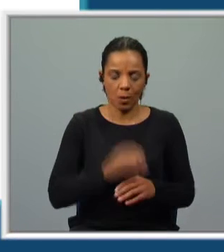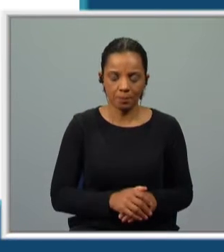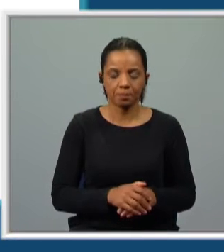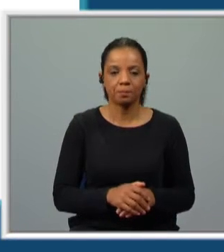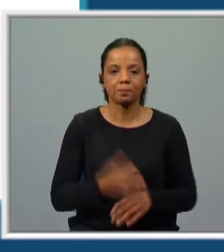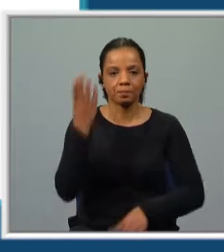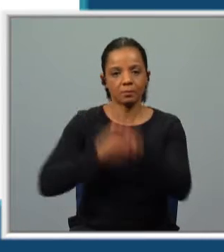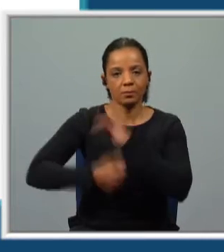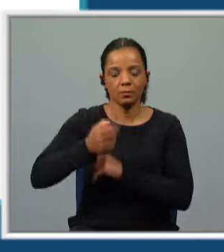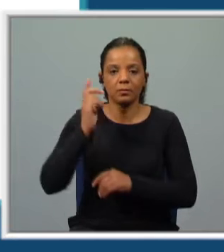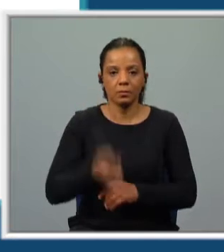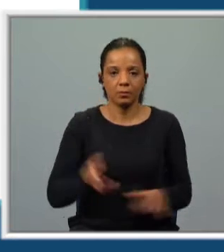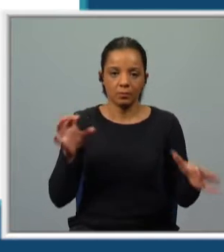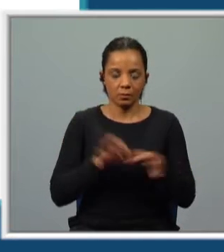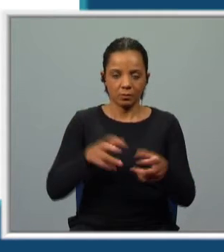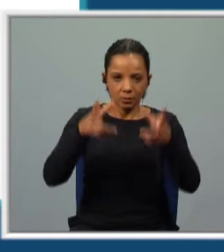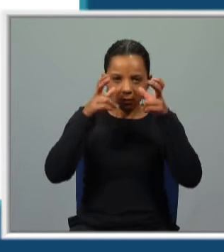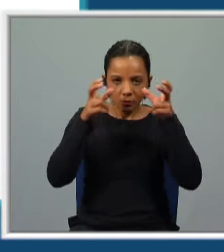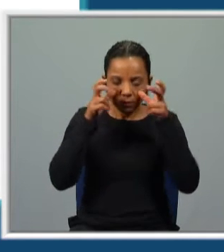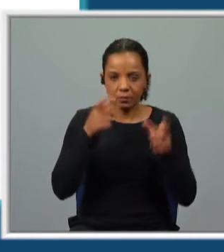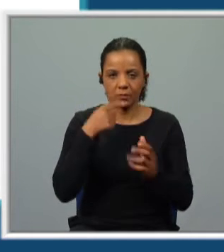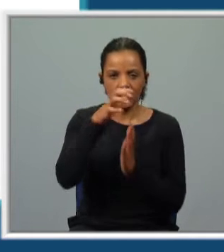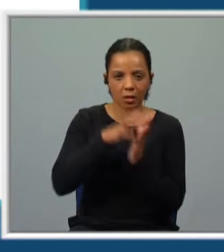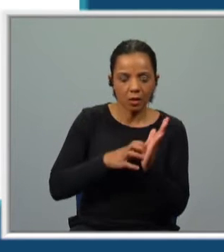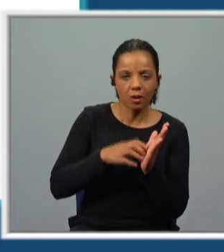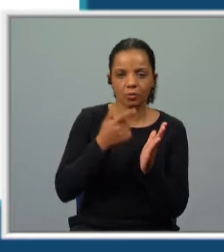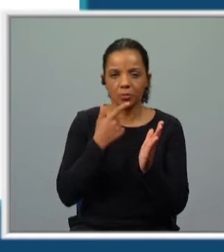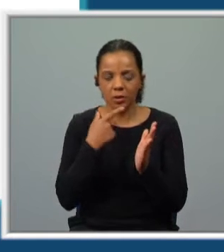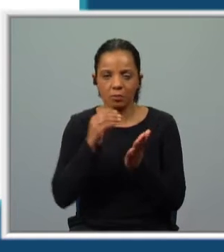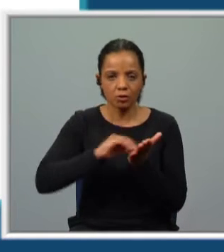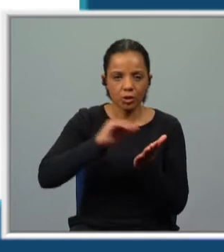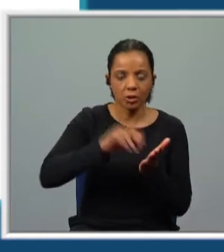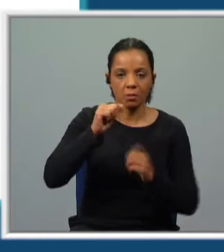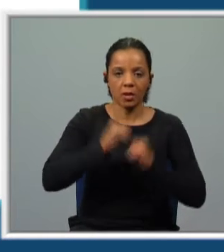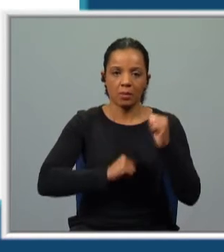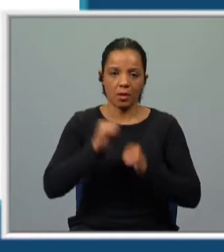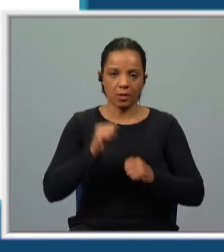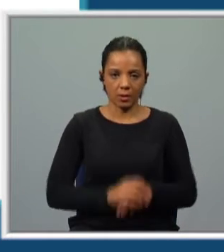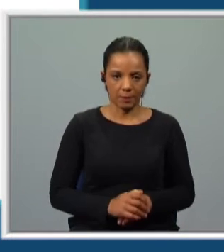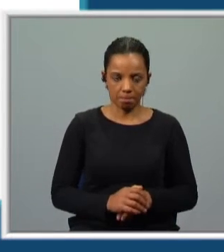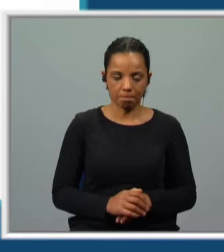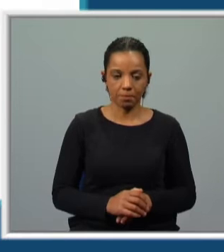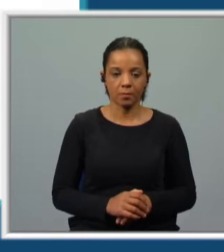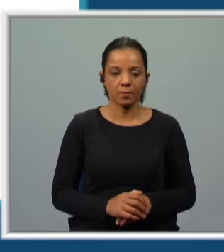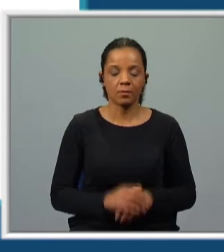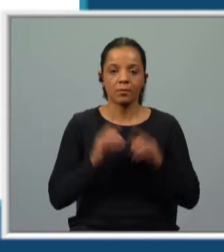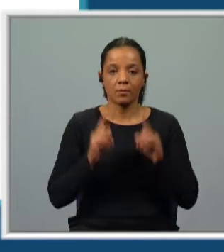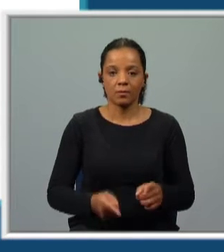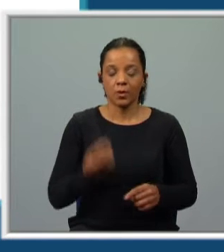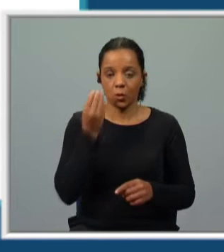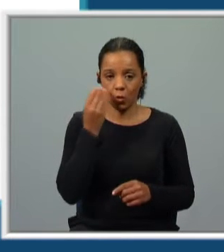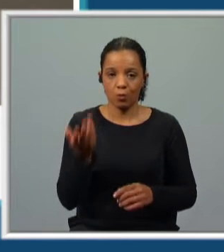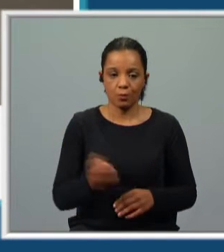aprendizagens essenciais serão dos domínios da oralidade, da educação literária, da escrita e da gramática. E vamos começar